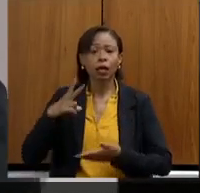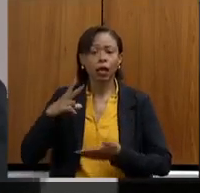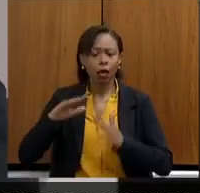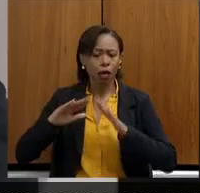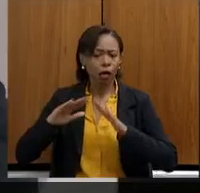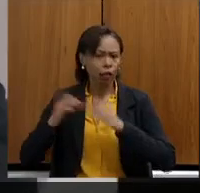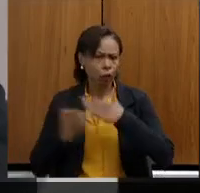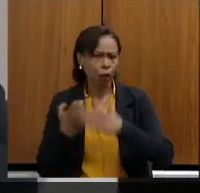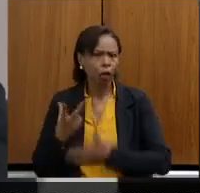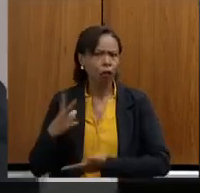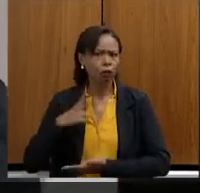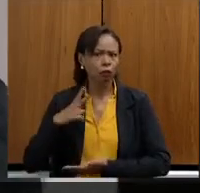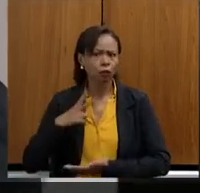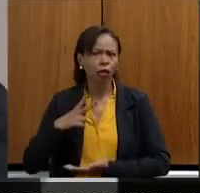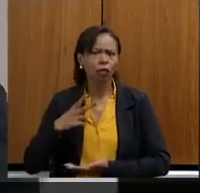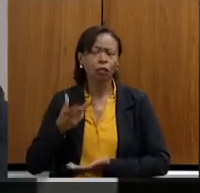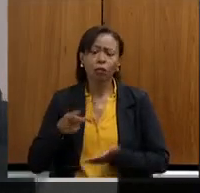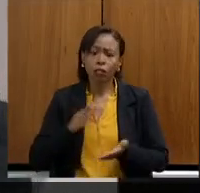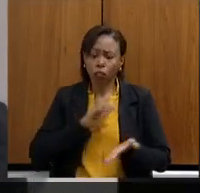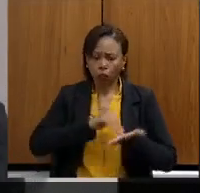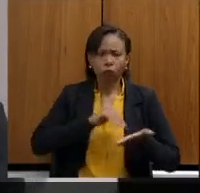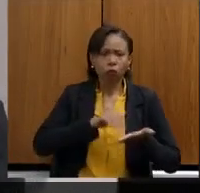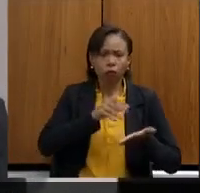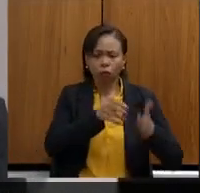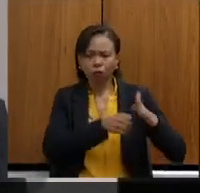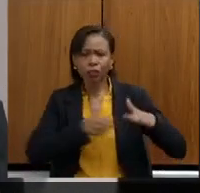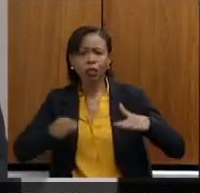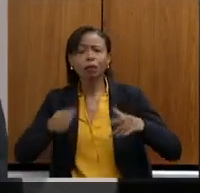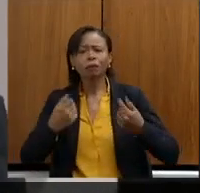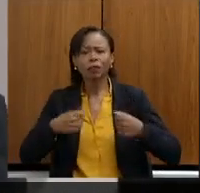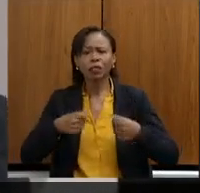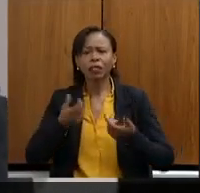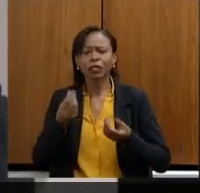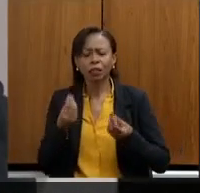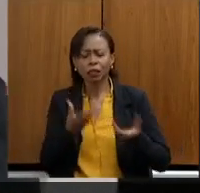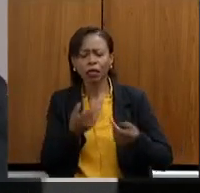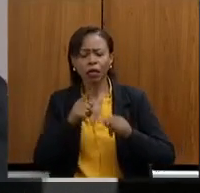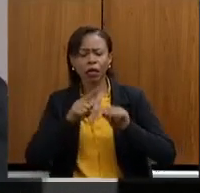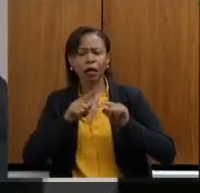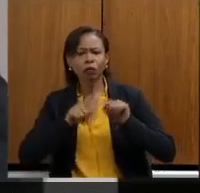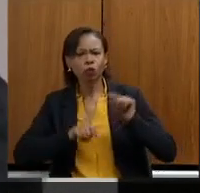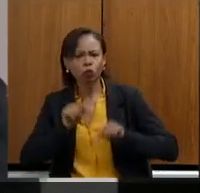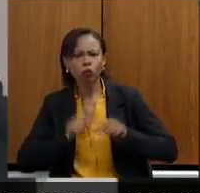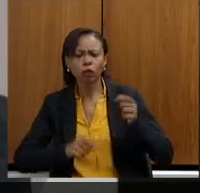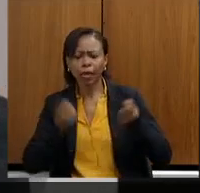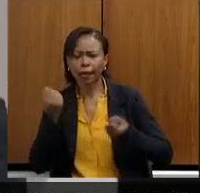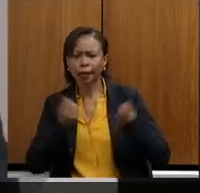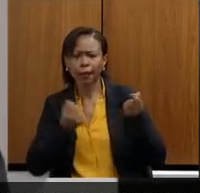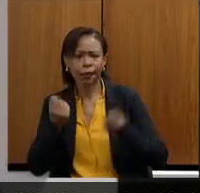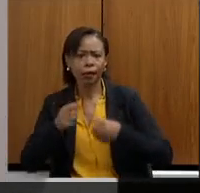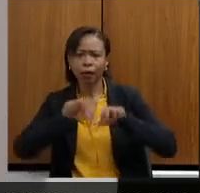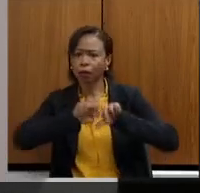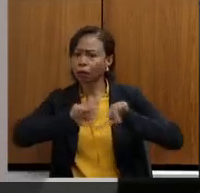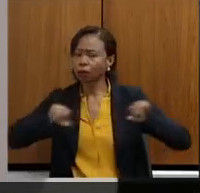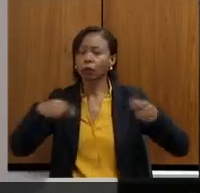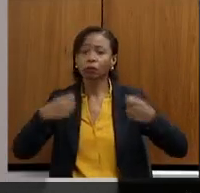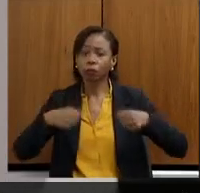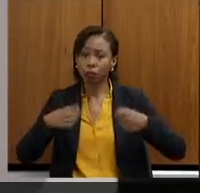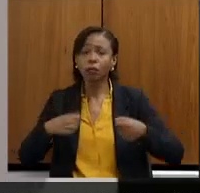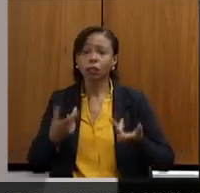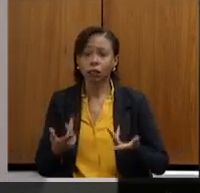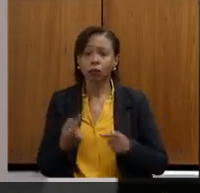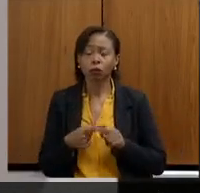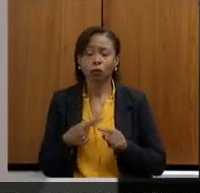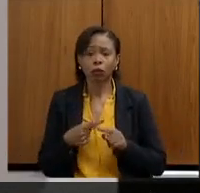nós temos que dar estrutura de equipamentos, de carro, de tudo, pois é o segundo órgão, ou o primeiro do Estado,